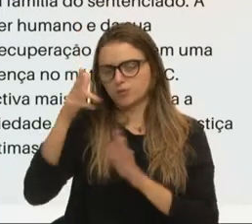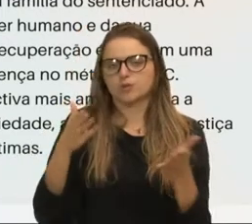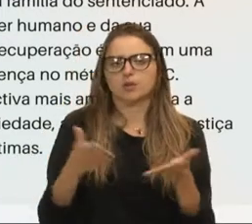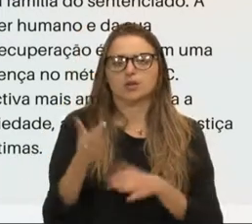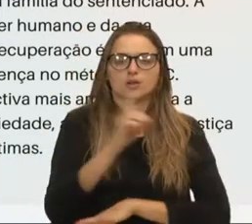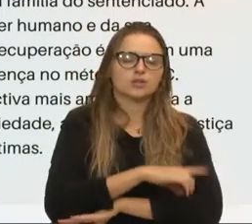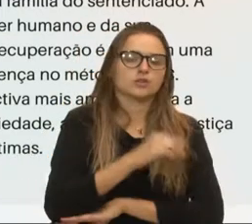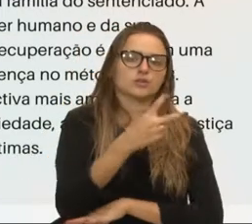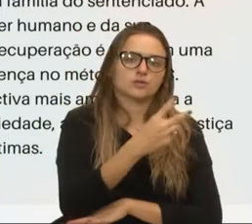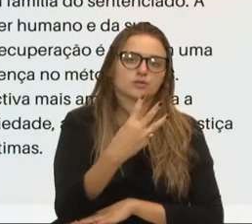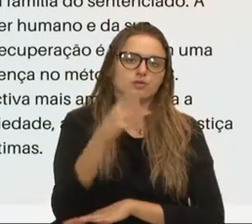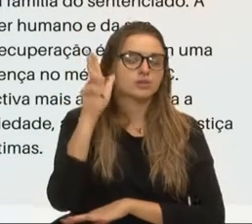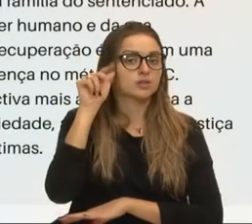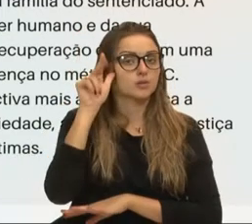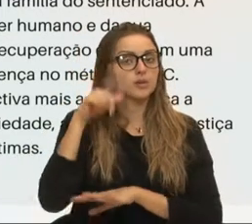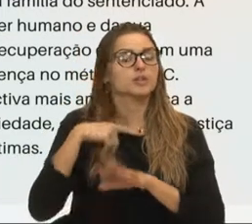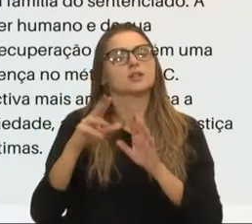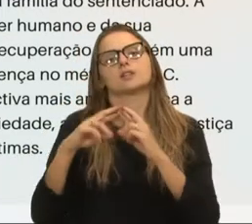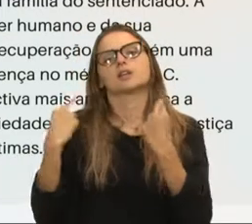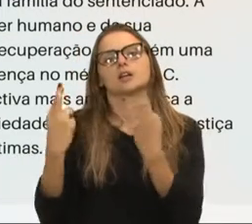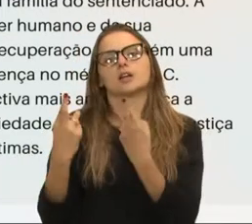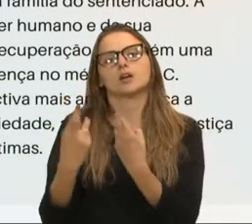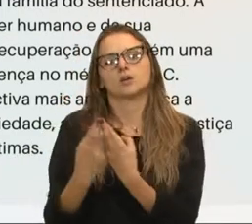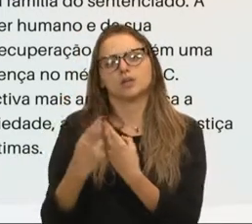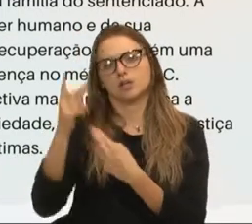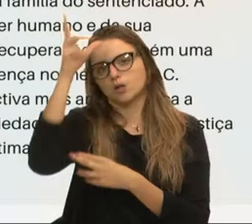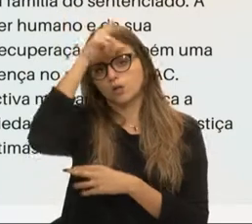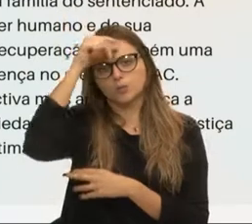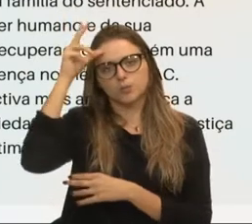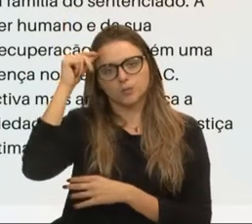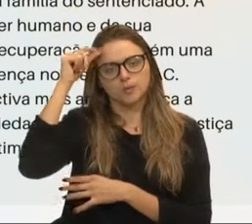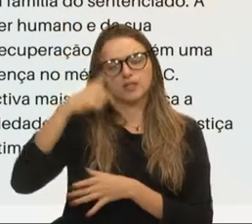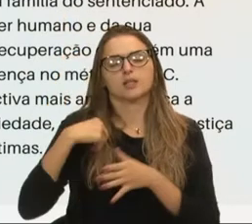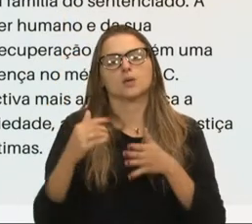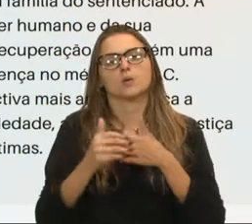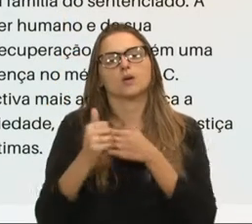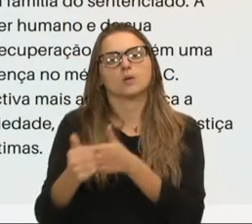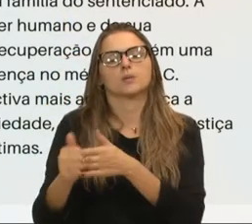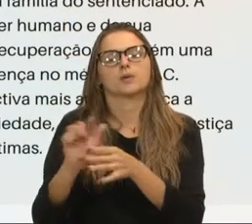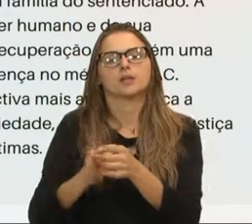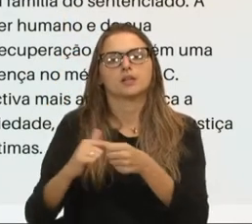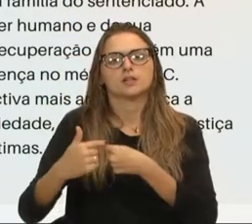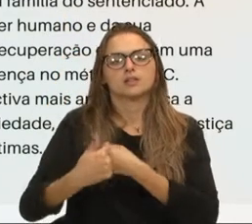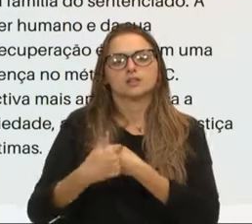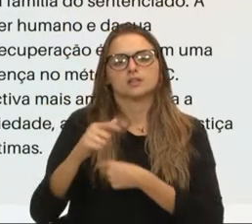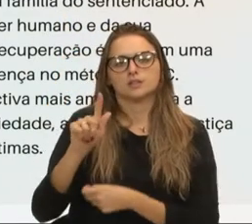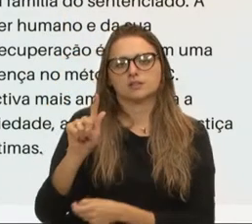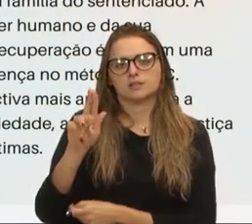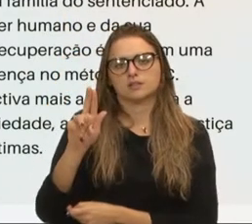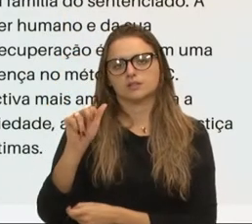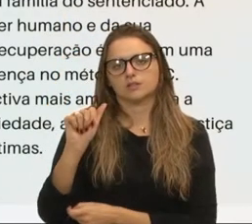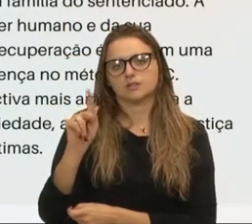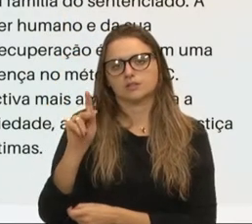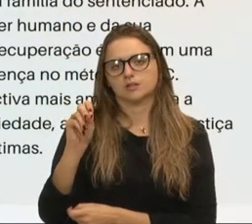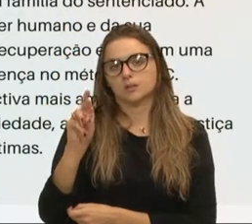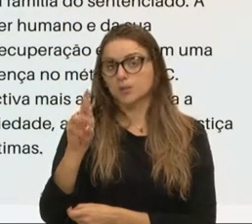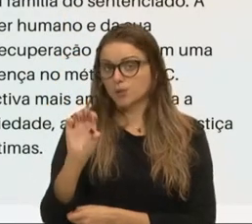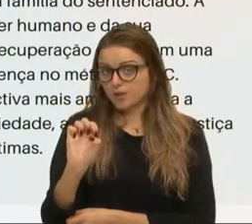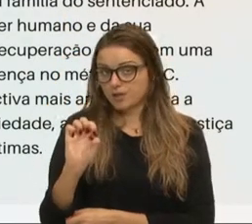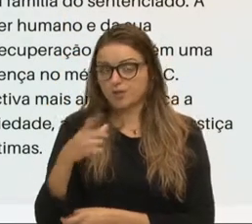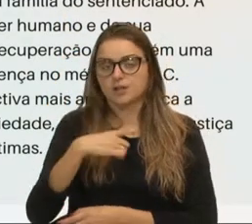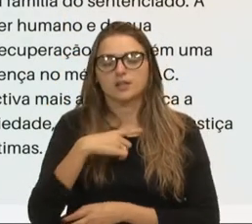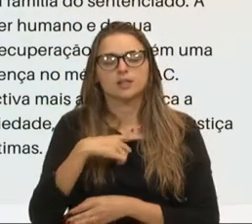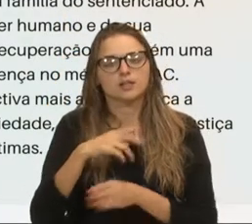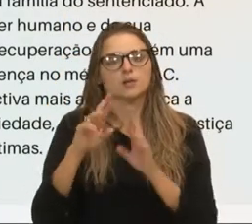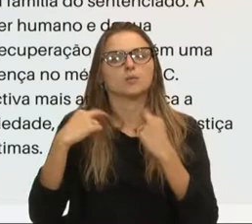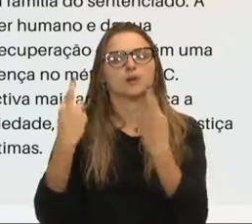de abril, tem uma audiência pública em Guaporé, que eu tenho acompanhado esse assunto com a juíza Milene Frois. Tem